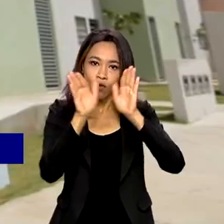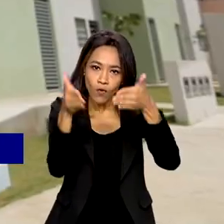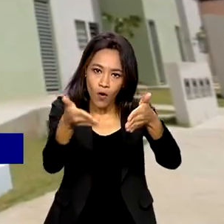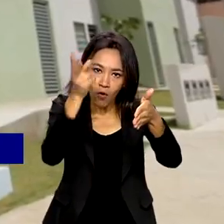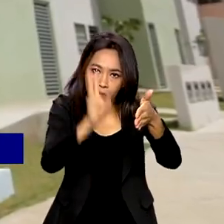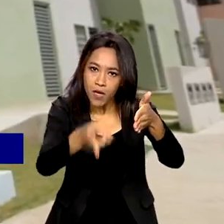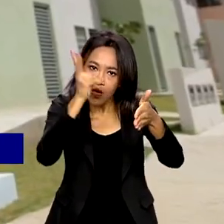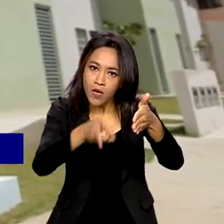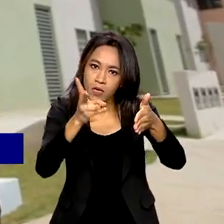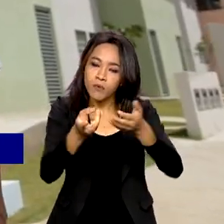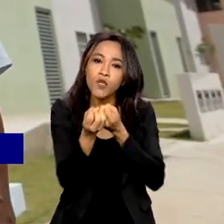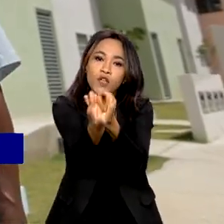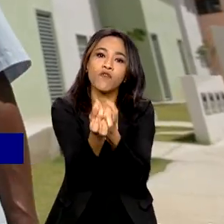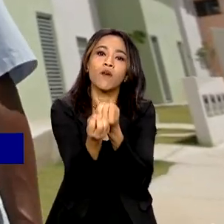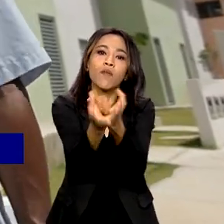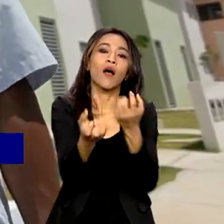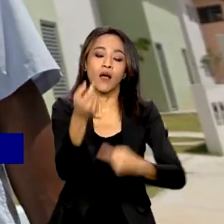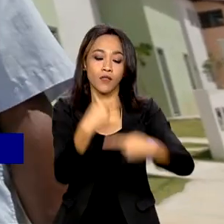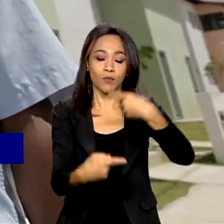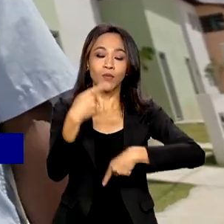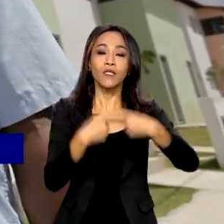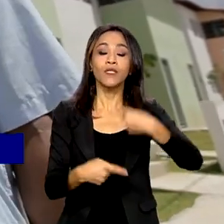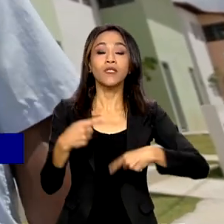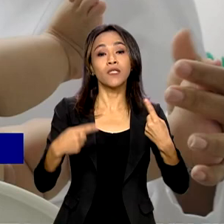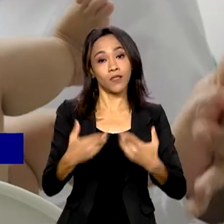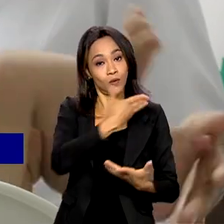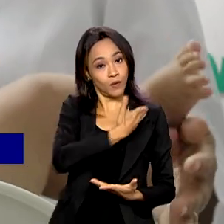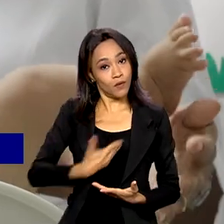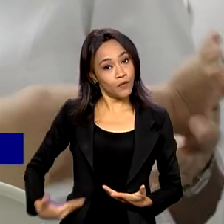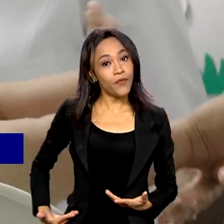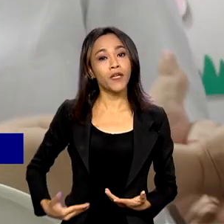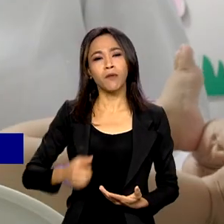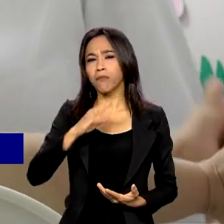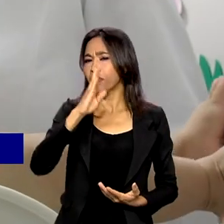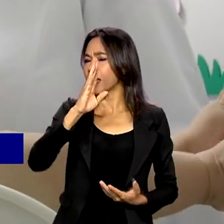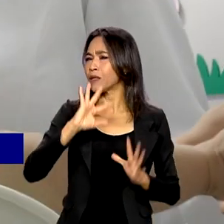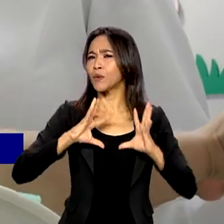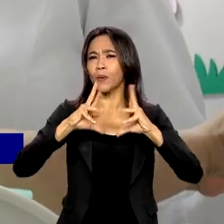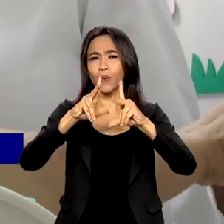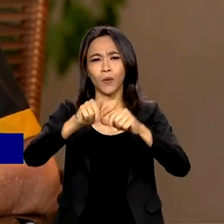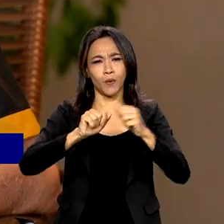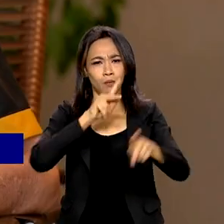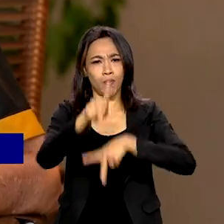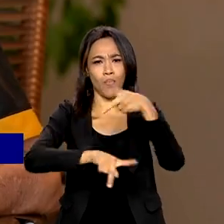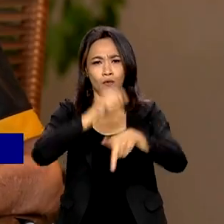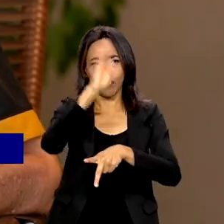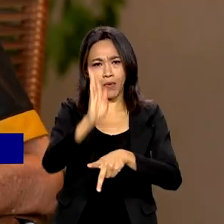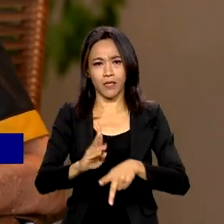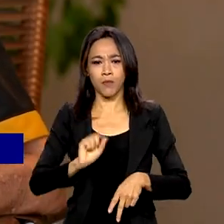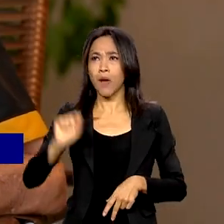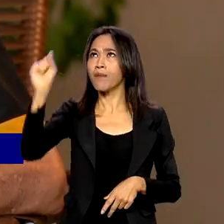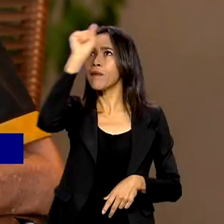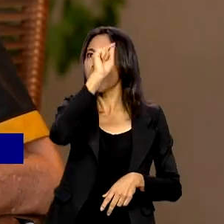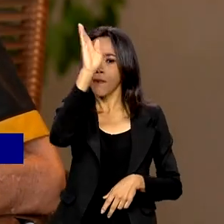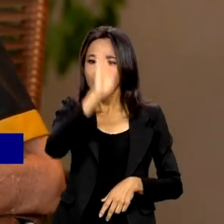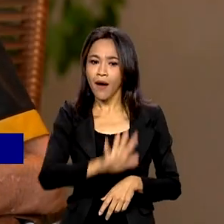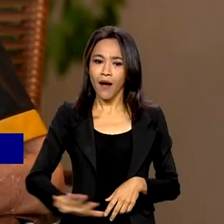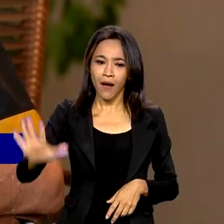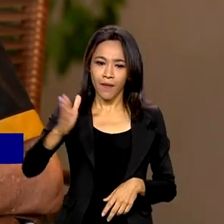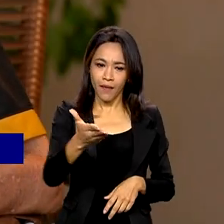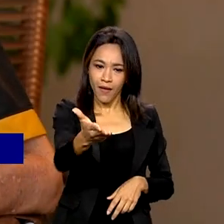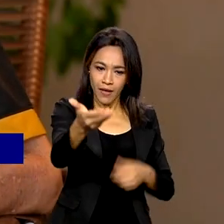mesmo, informar as políticas públicas ao cidadão brasileiro em todos os cantos do país. É a Voz do Brasil